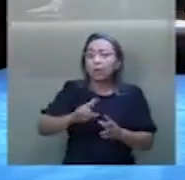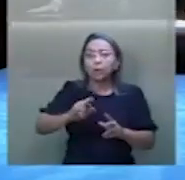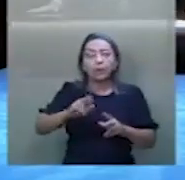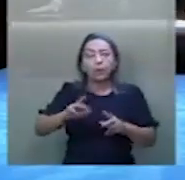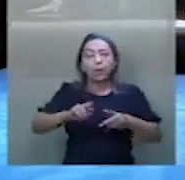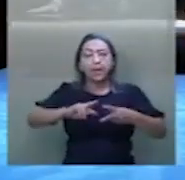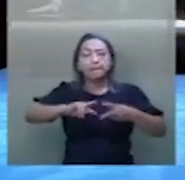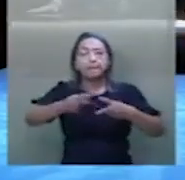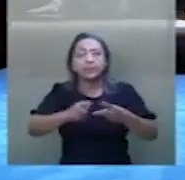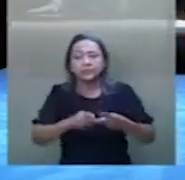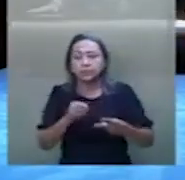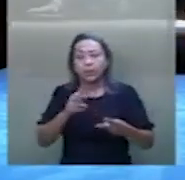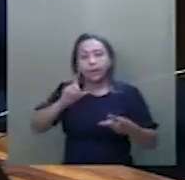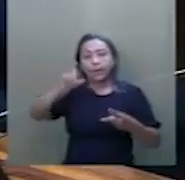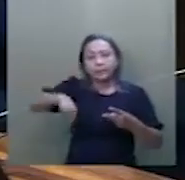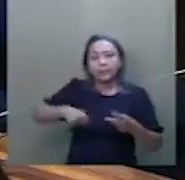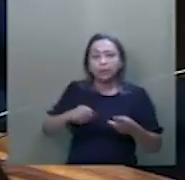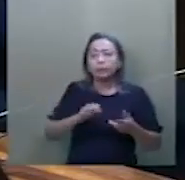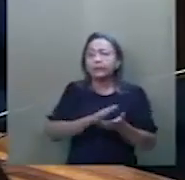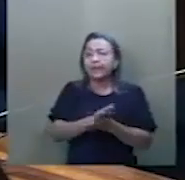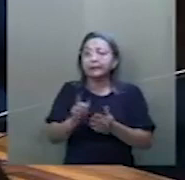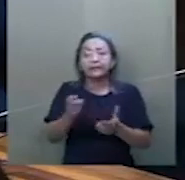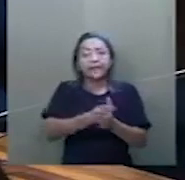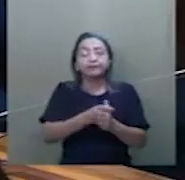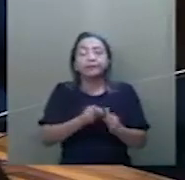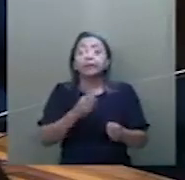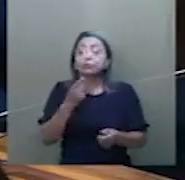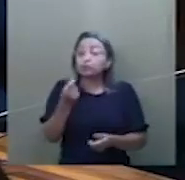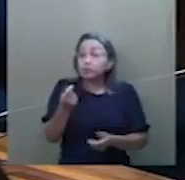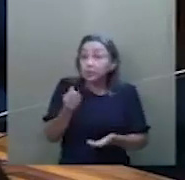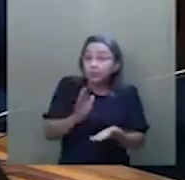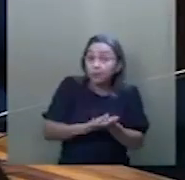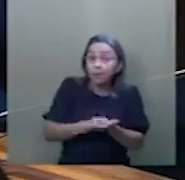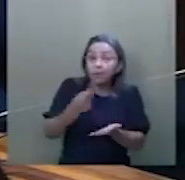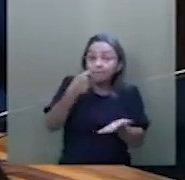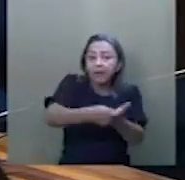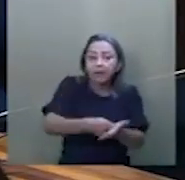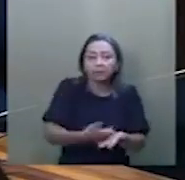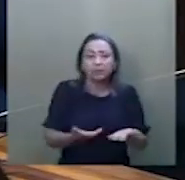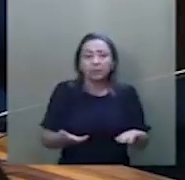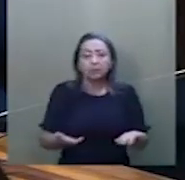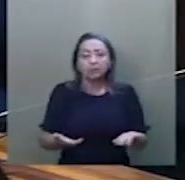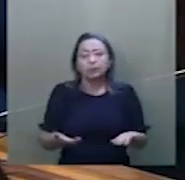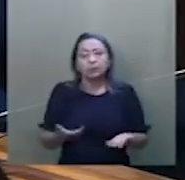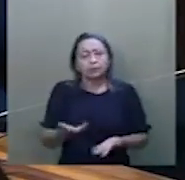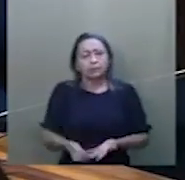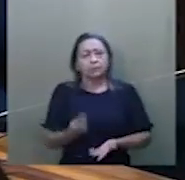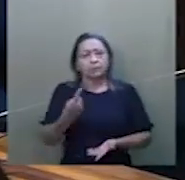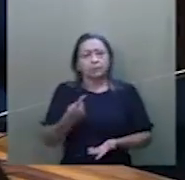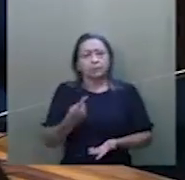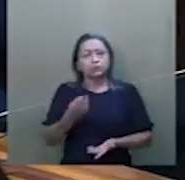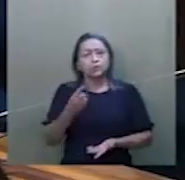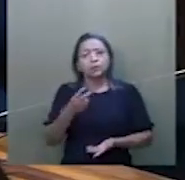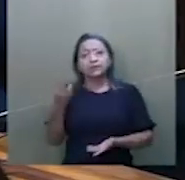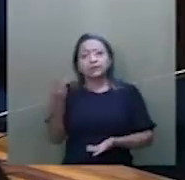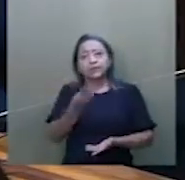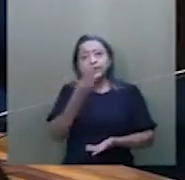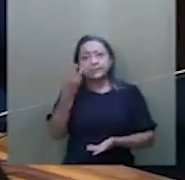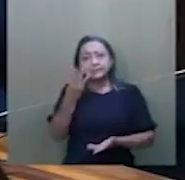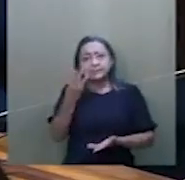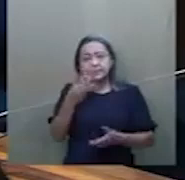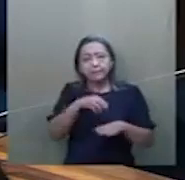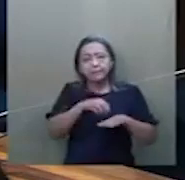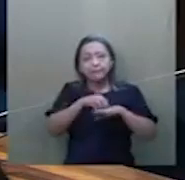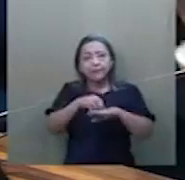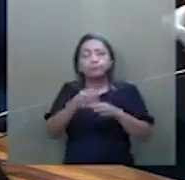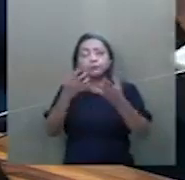cartão de crédito, não é no cheque, não é fiado, é em dinheiro. E, poucos ferros, só tinham três funcionando e, infelizmente,